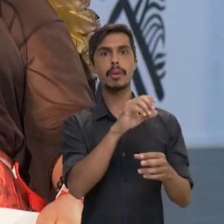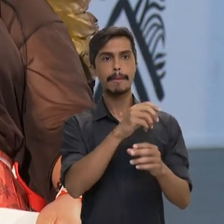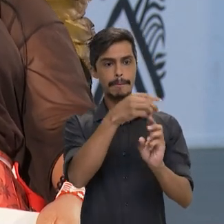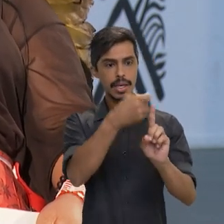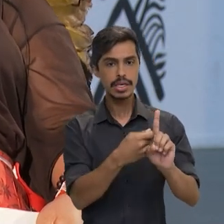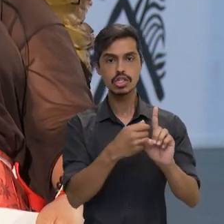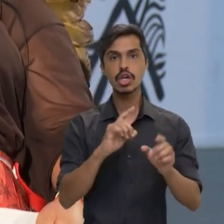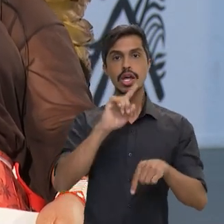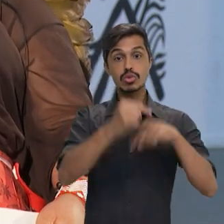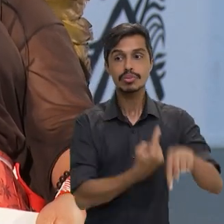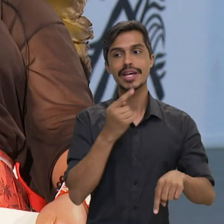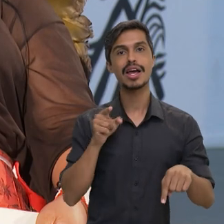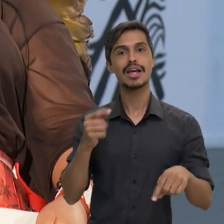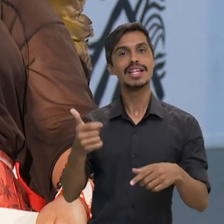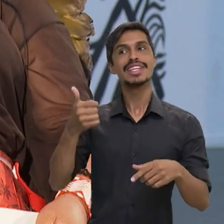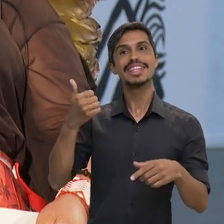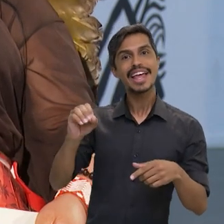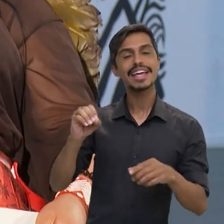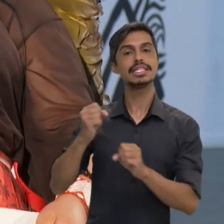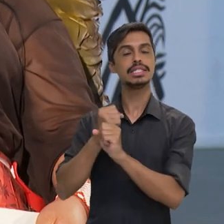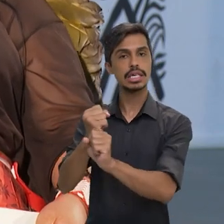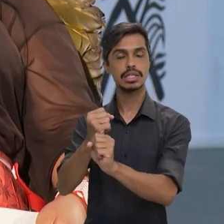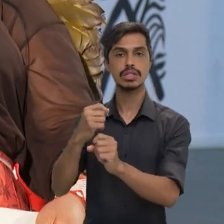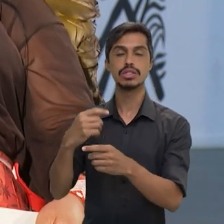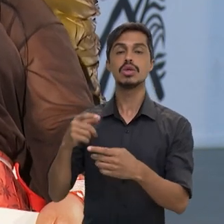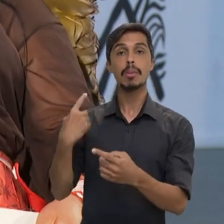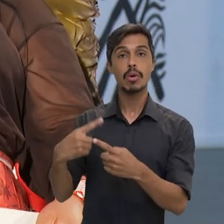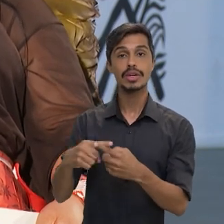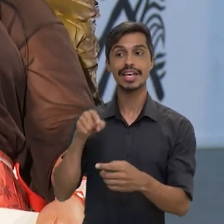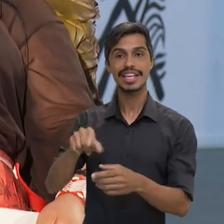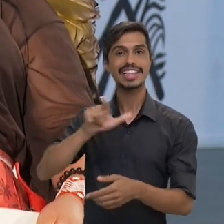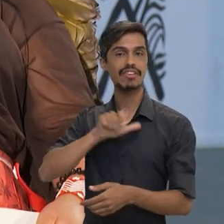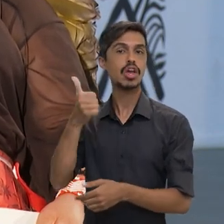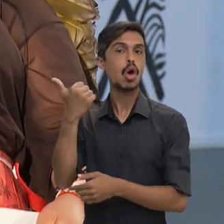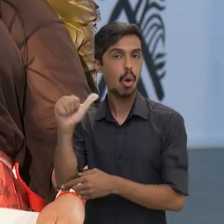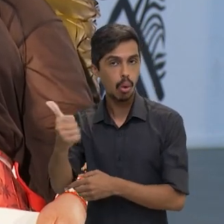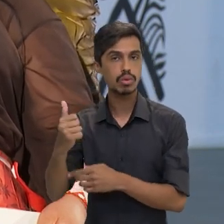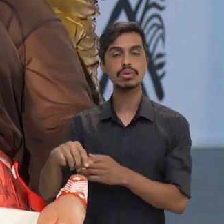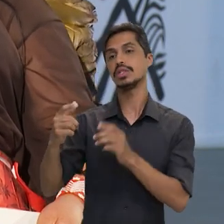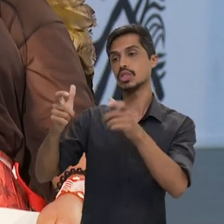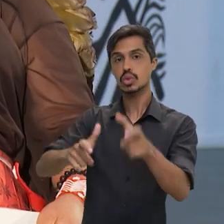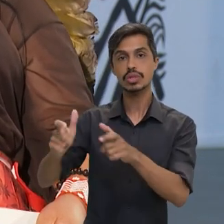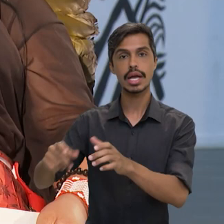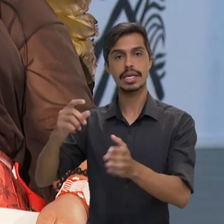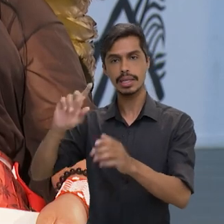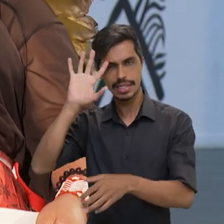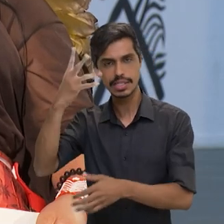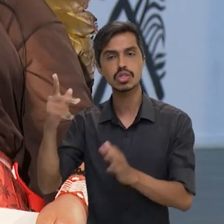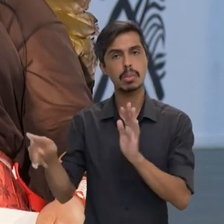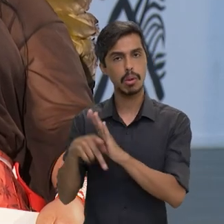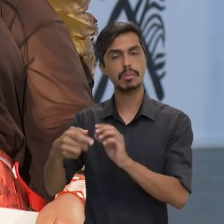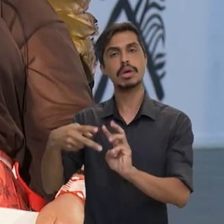porque em dez anos foram onze territórios indígenas demarcados. E agora, em oito meses,